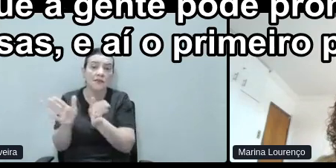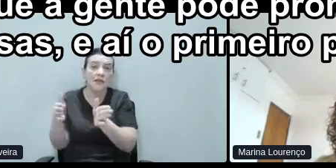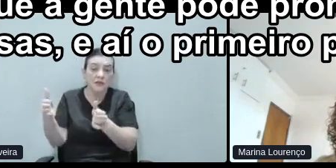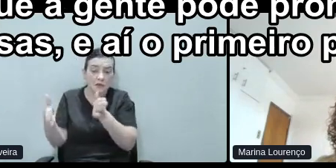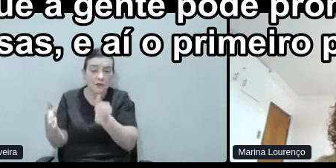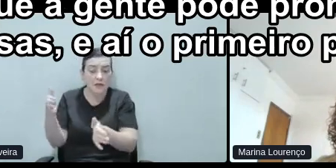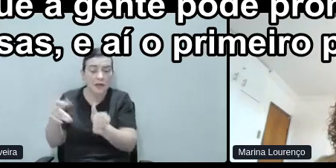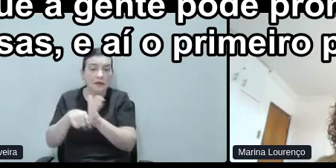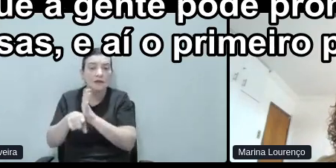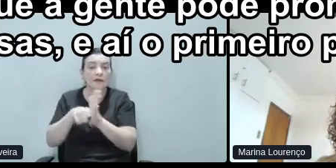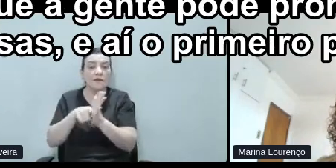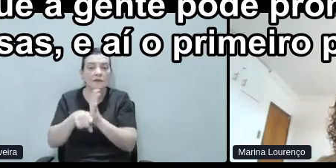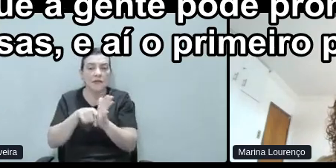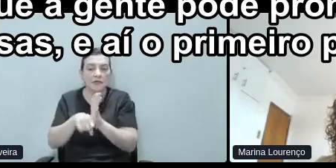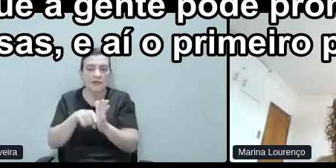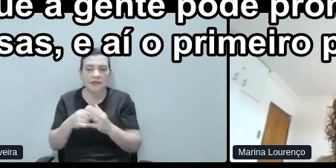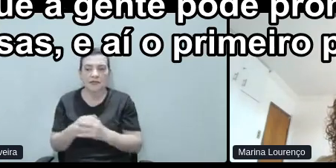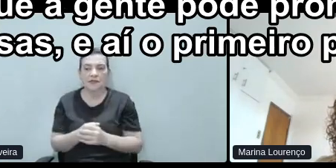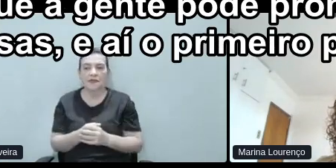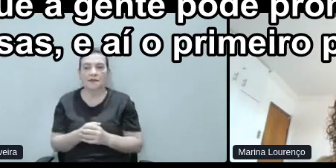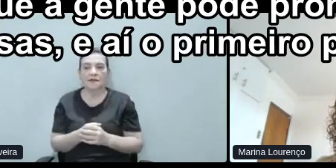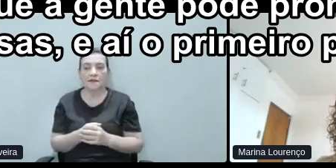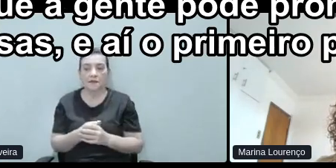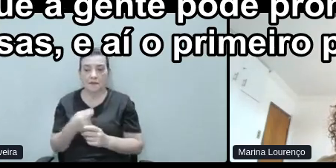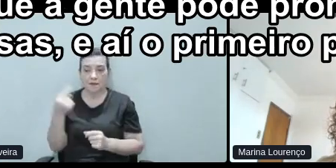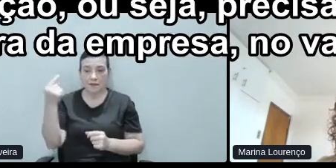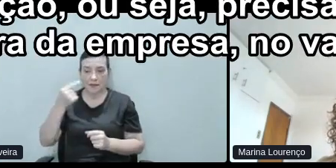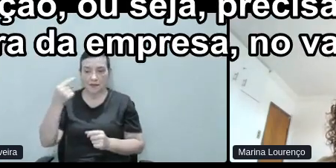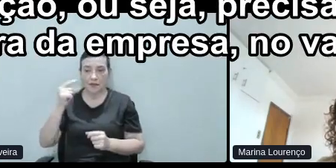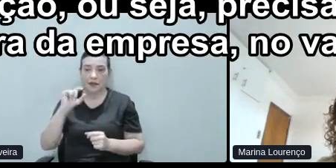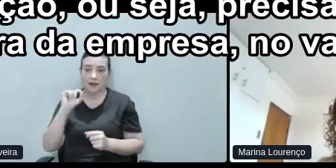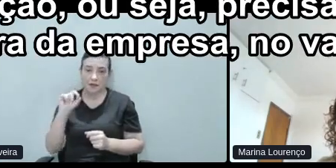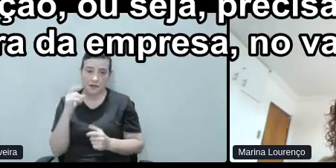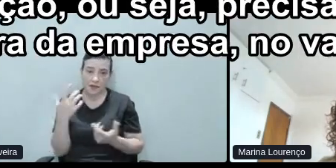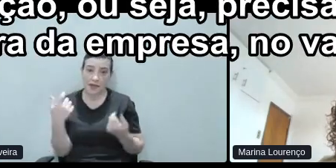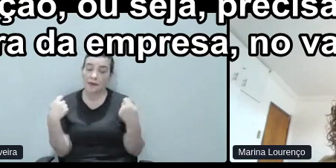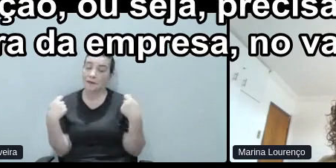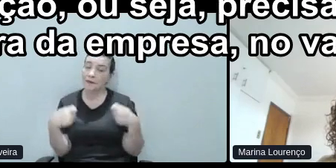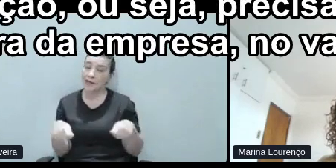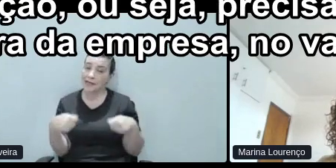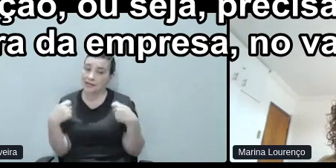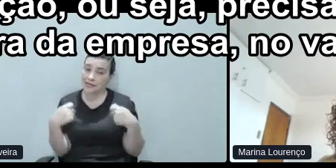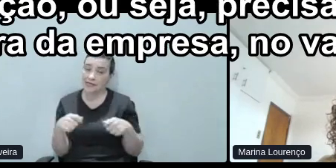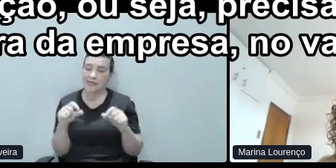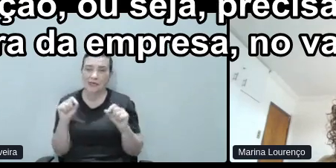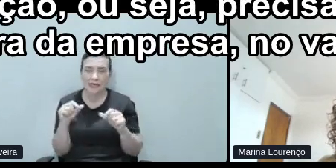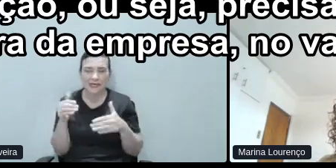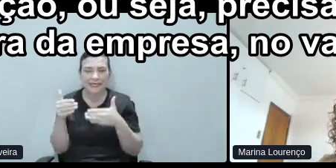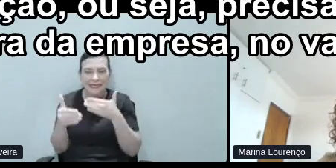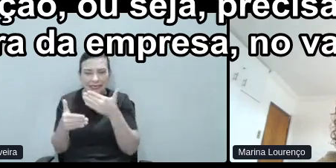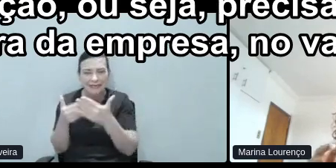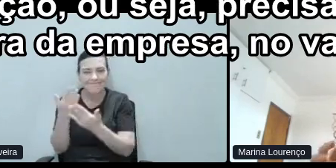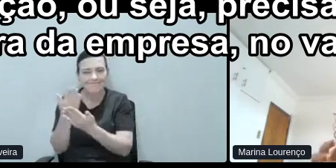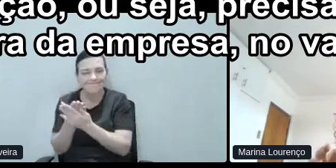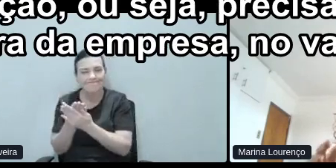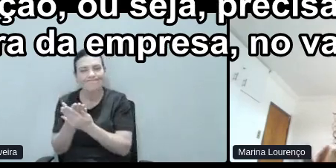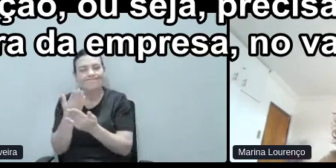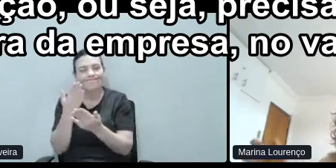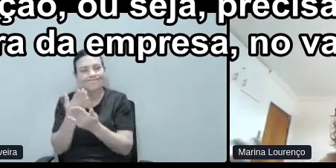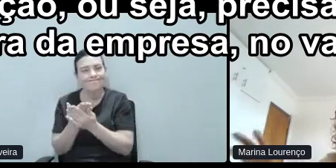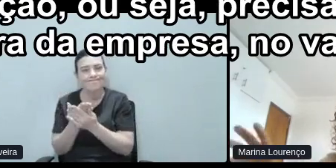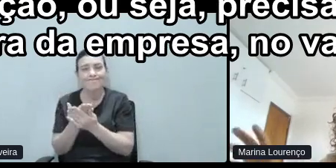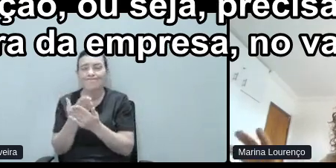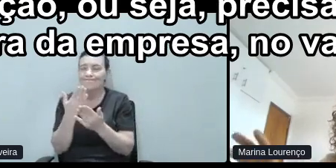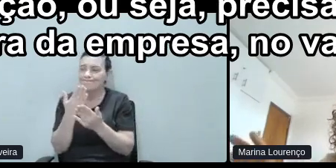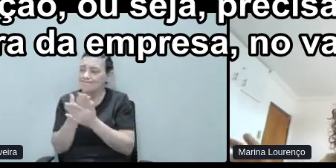E aí, primeiro ponto, é o processo de aculturação. Ou seja, precisa estar